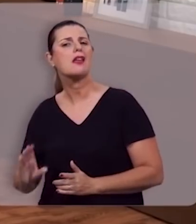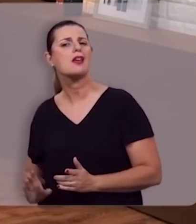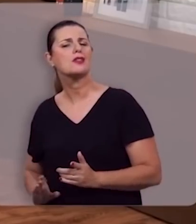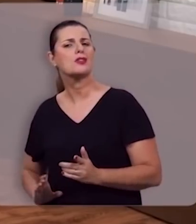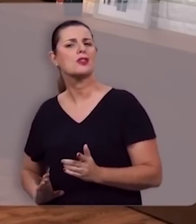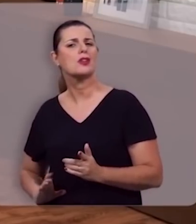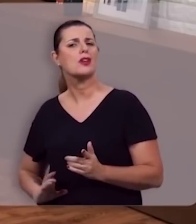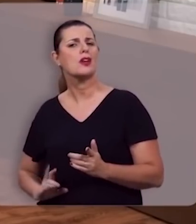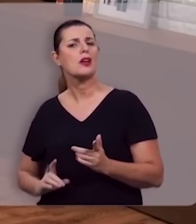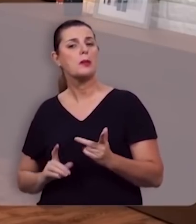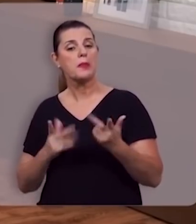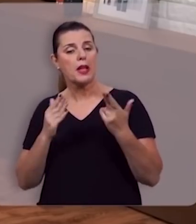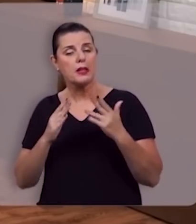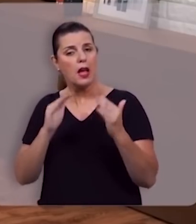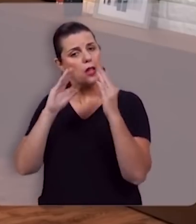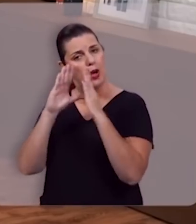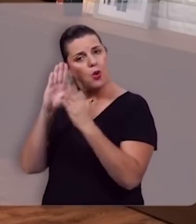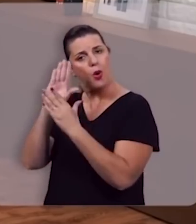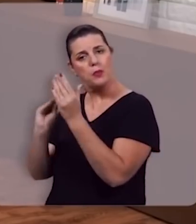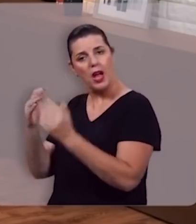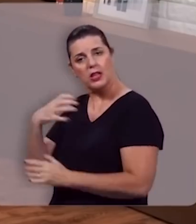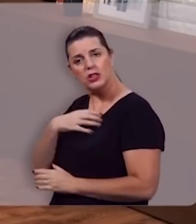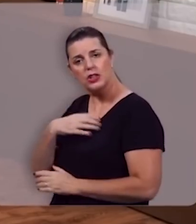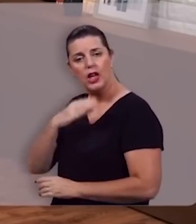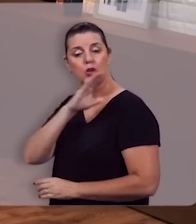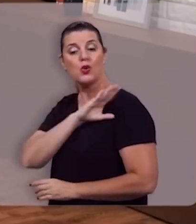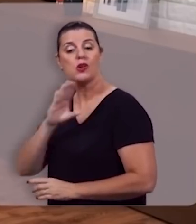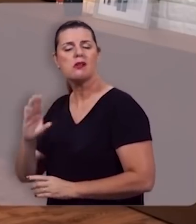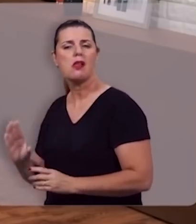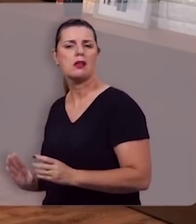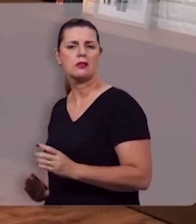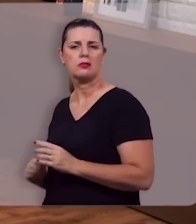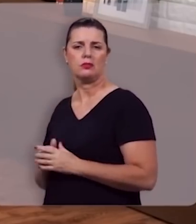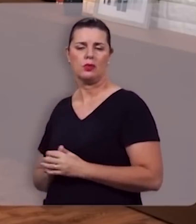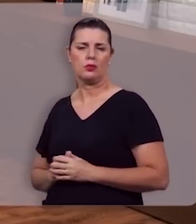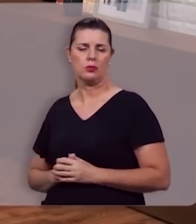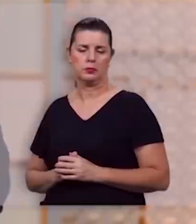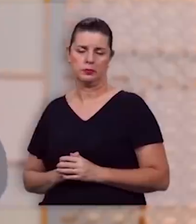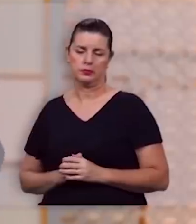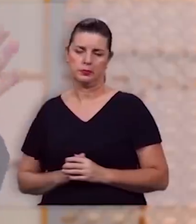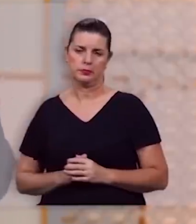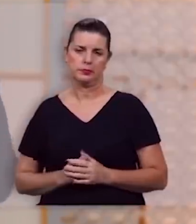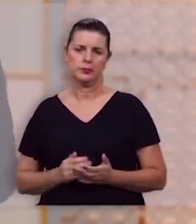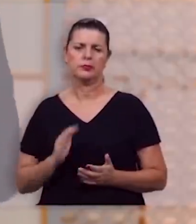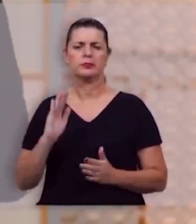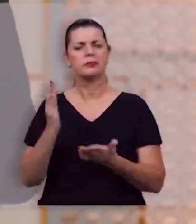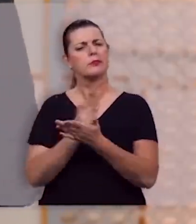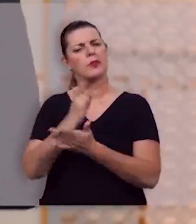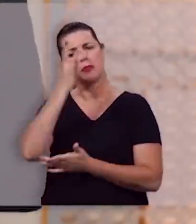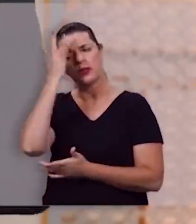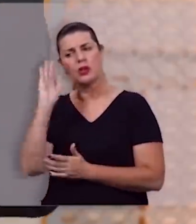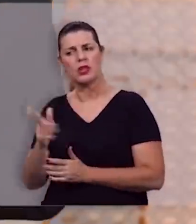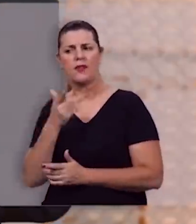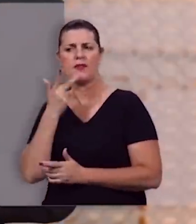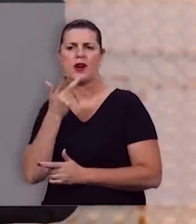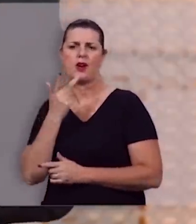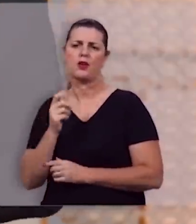exerce-a olhando para cristo como seu paradigma alguém já disse com razão